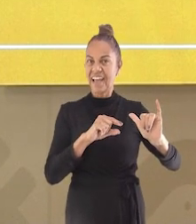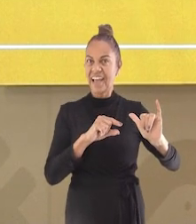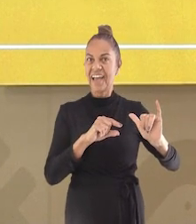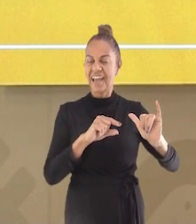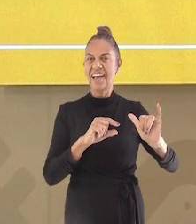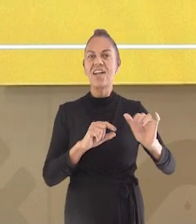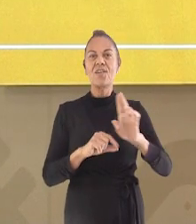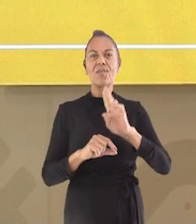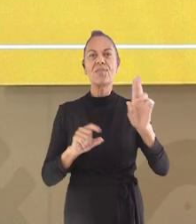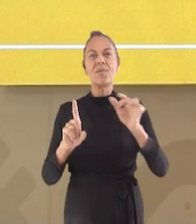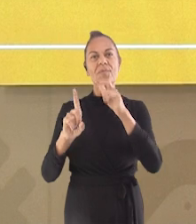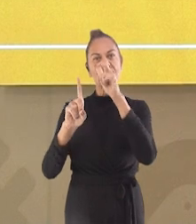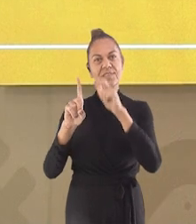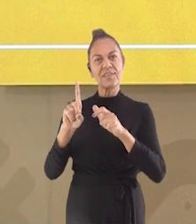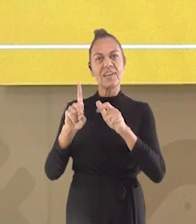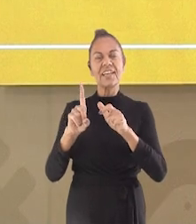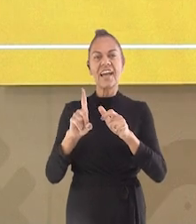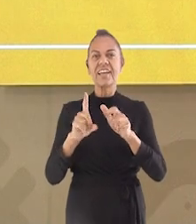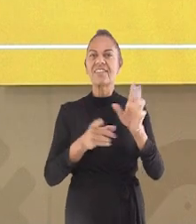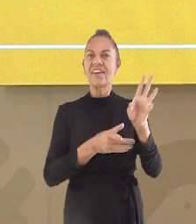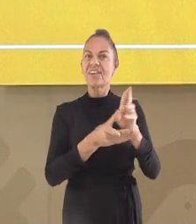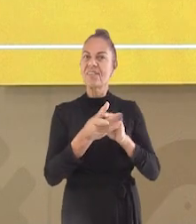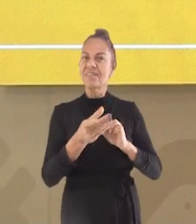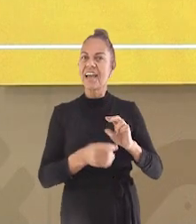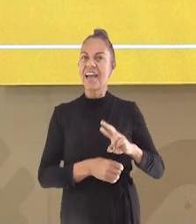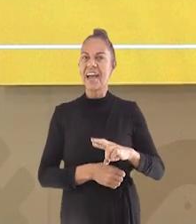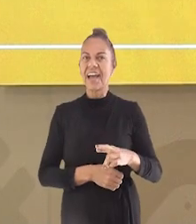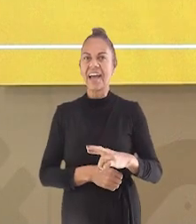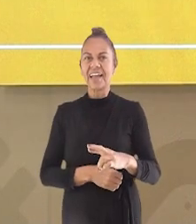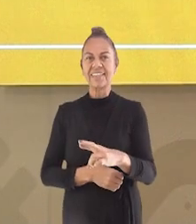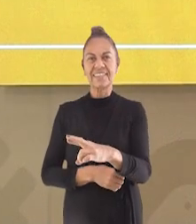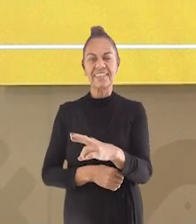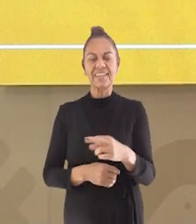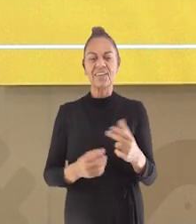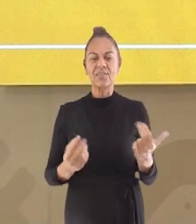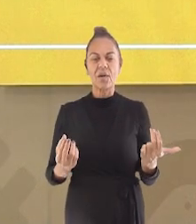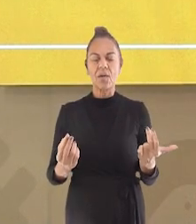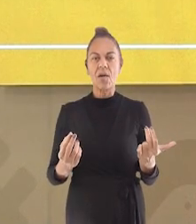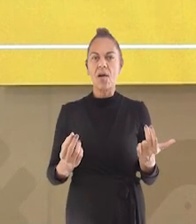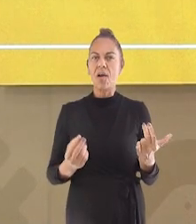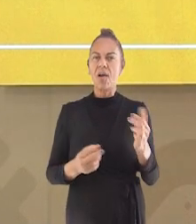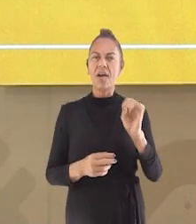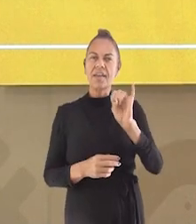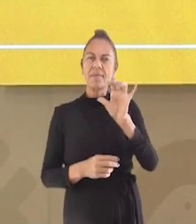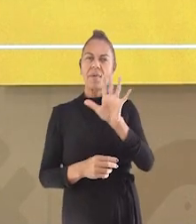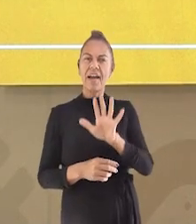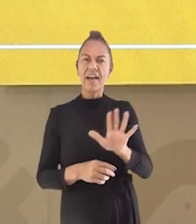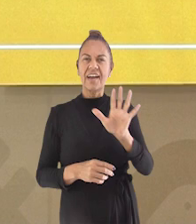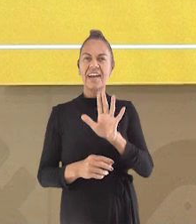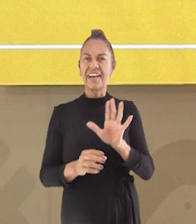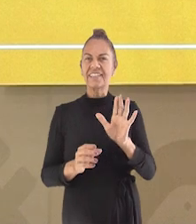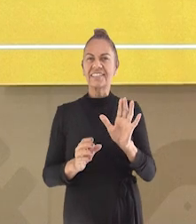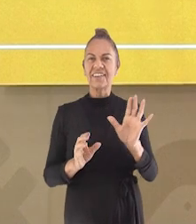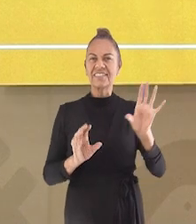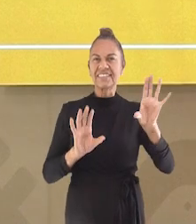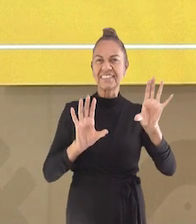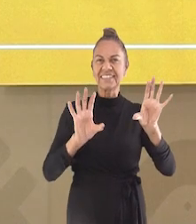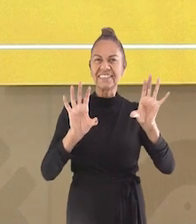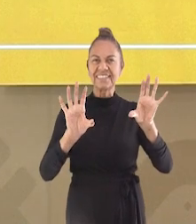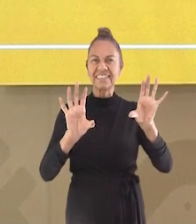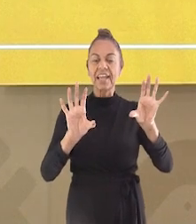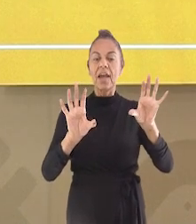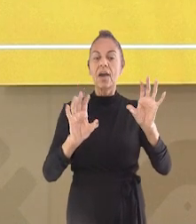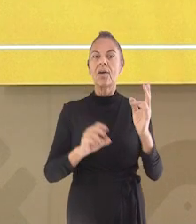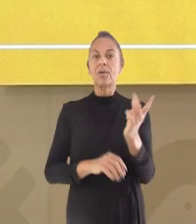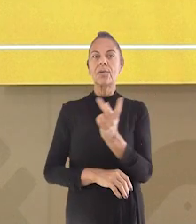baseado mesmo no Mickey. Veja aqui a imagem do Mickey de um lado e do Níquel Náusea do outro.